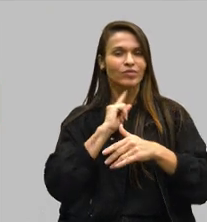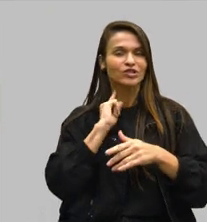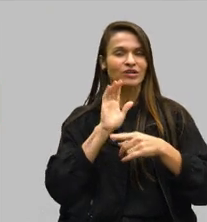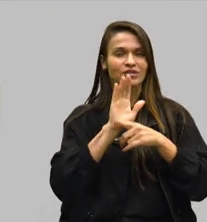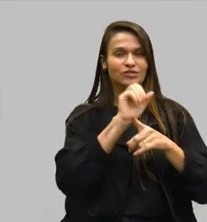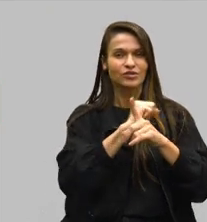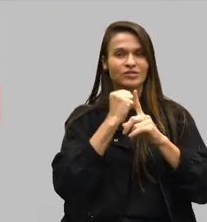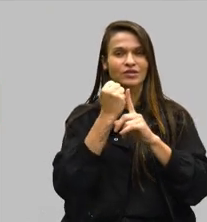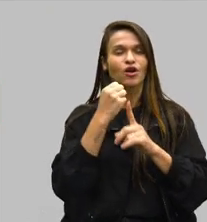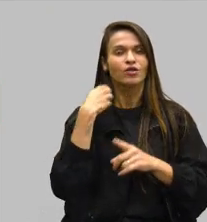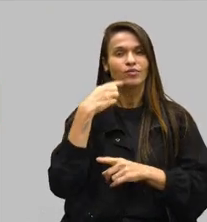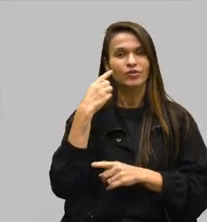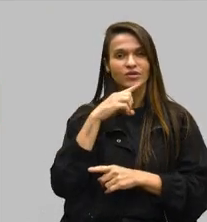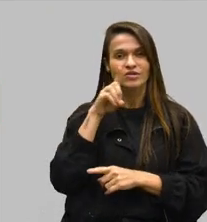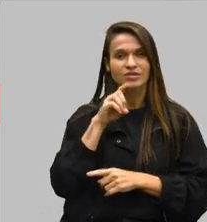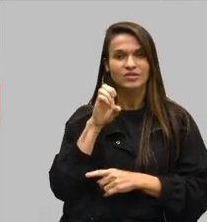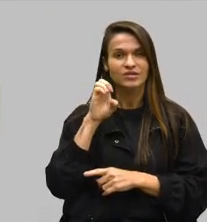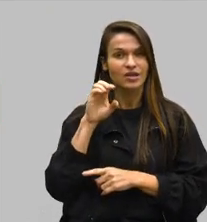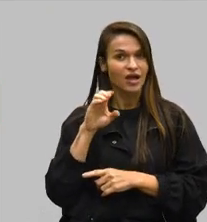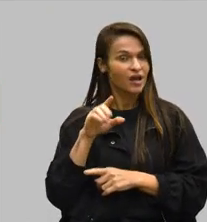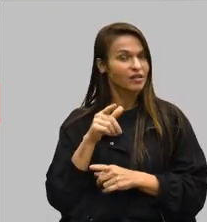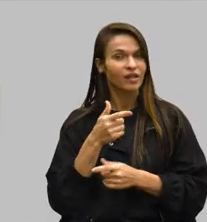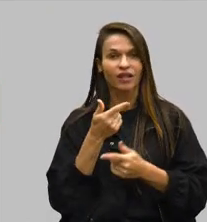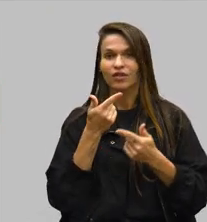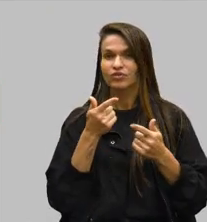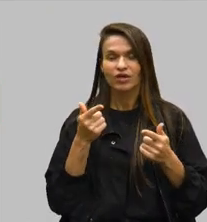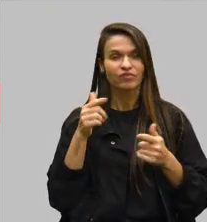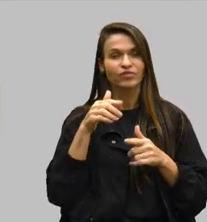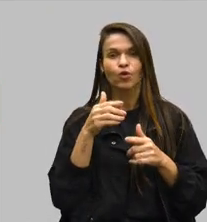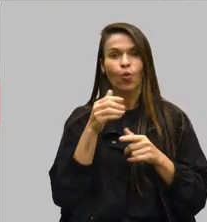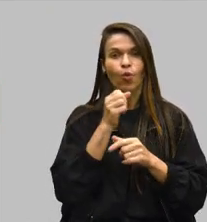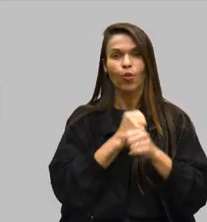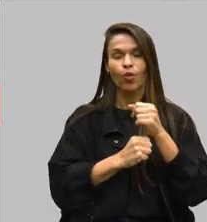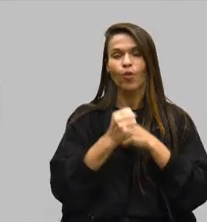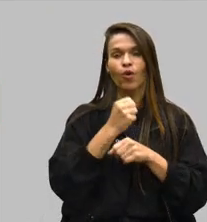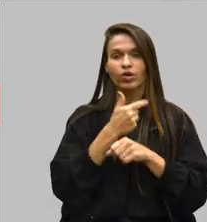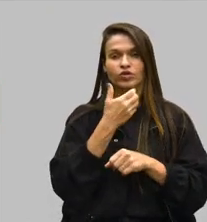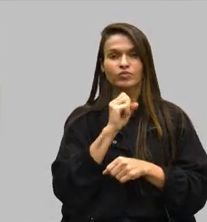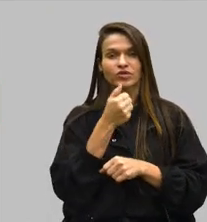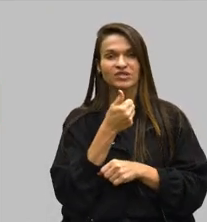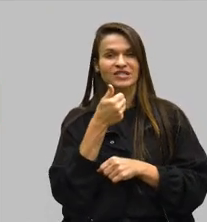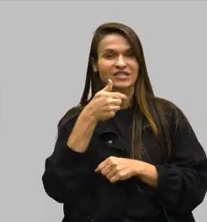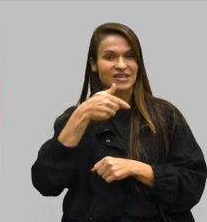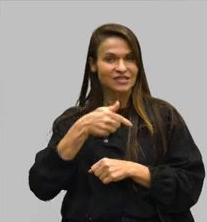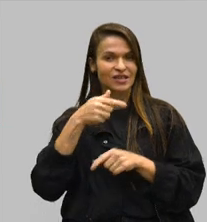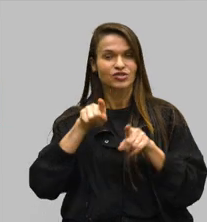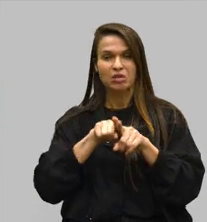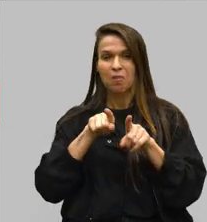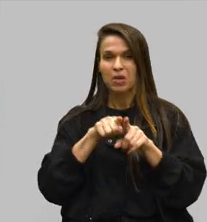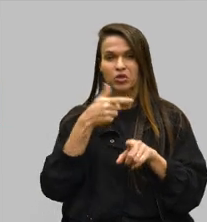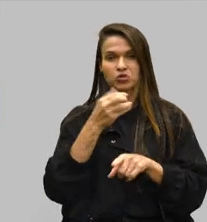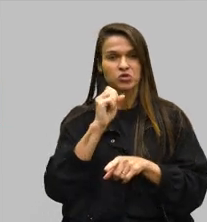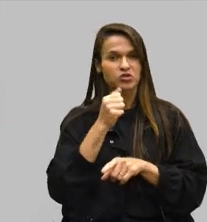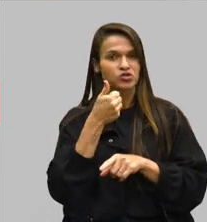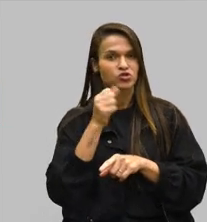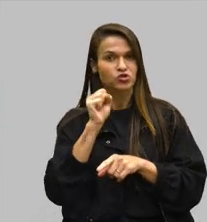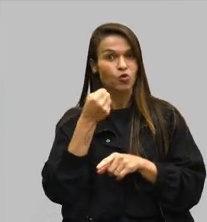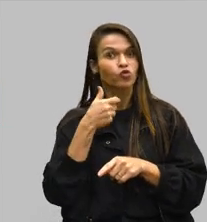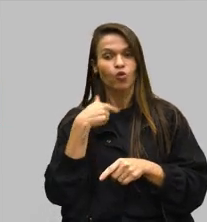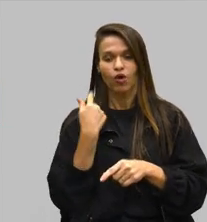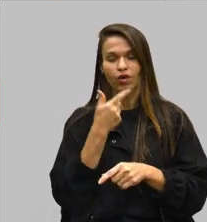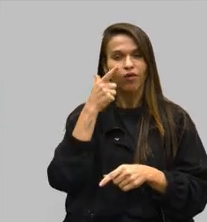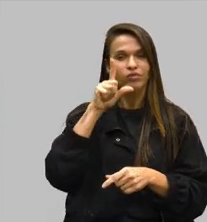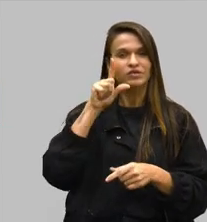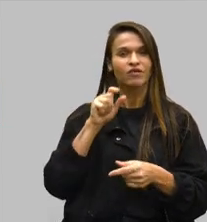social, deputado Zé Laviola, que não ocorreu no ano de 2017, no ano de 2018, e que nós conseguimos fazer o pagamento com